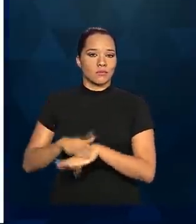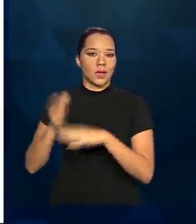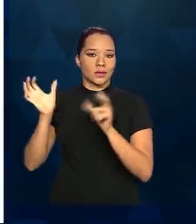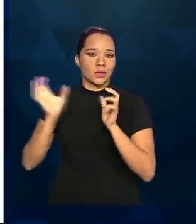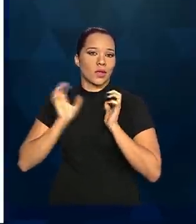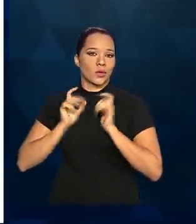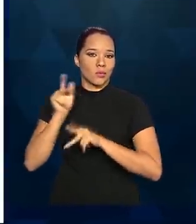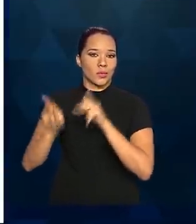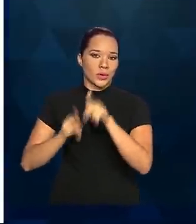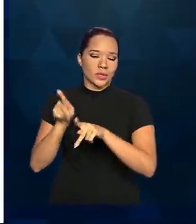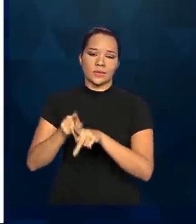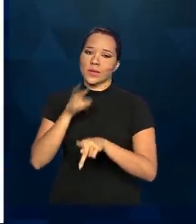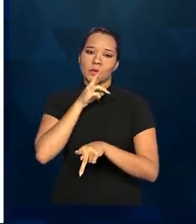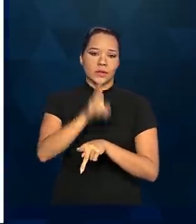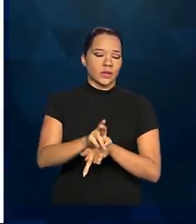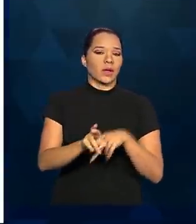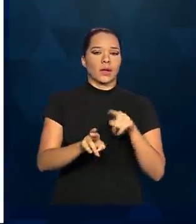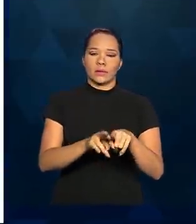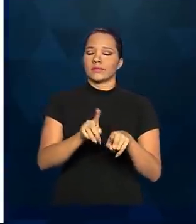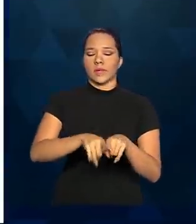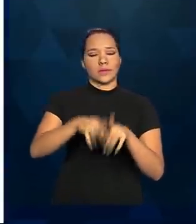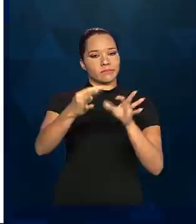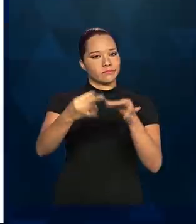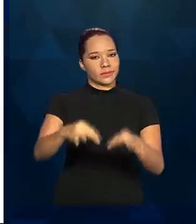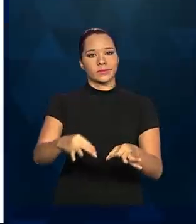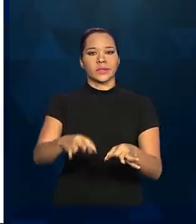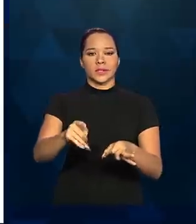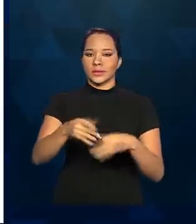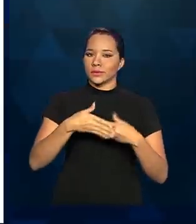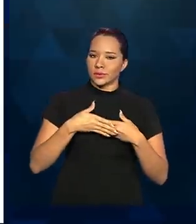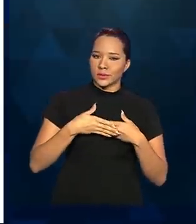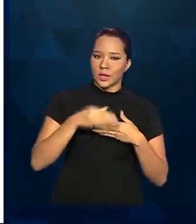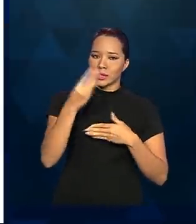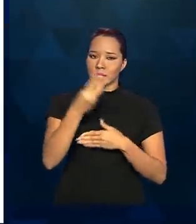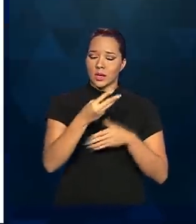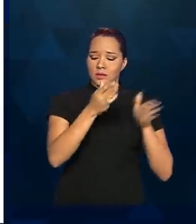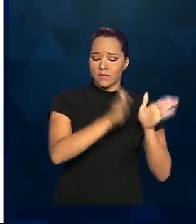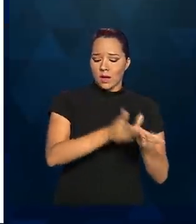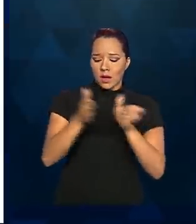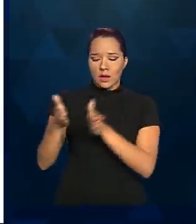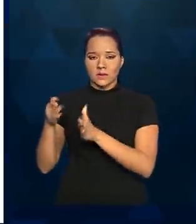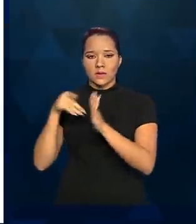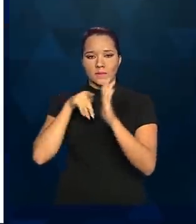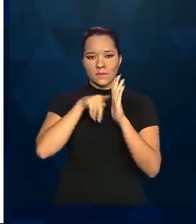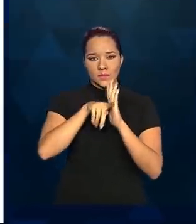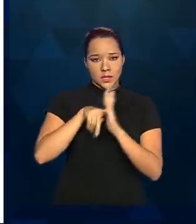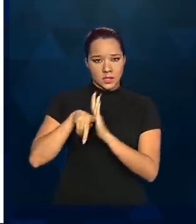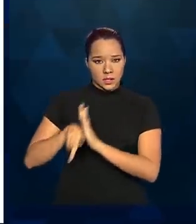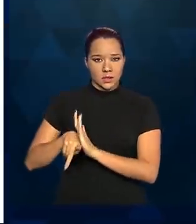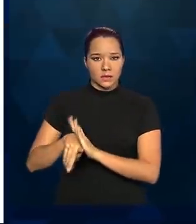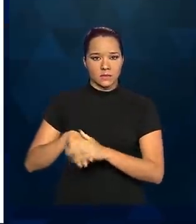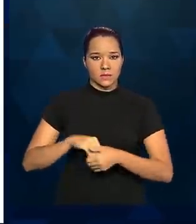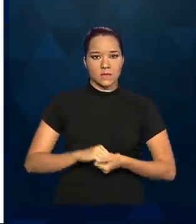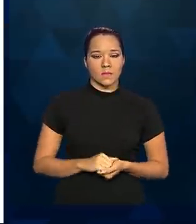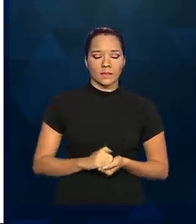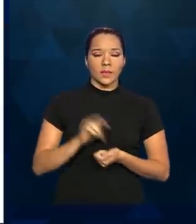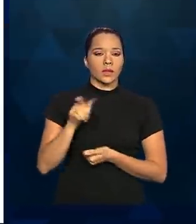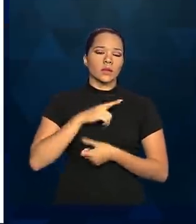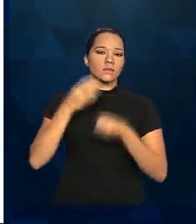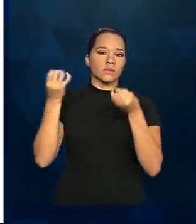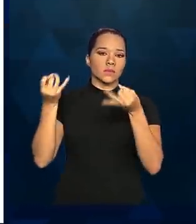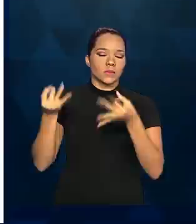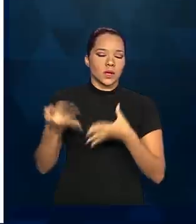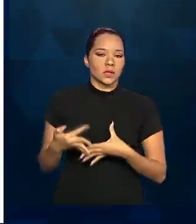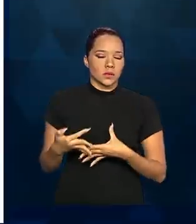população, e esse resultado é bastante consistente ao longo das três fases da pesquisa. Uma grande explicação